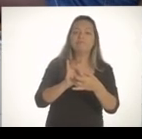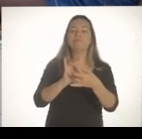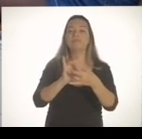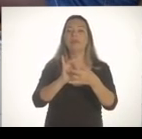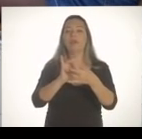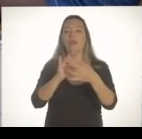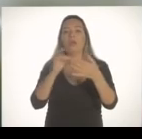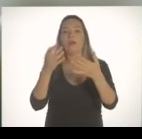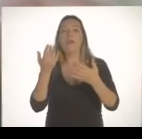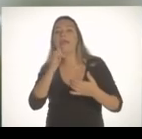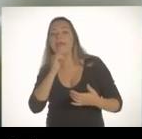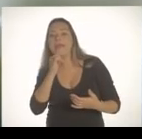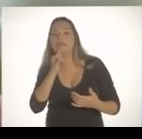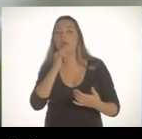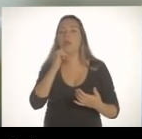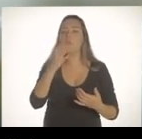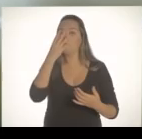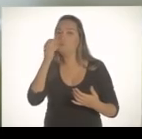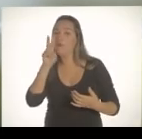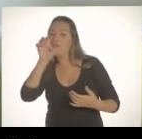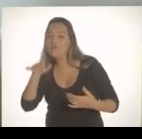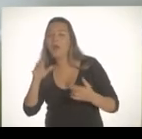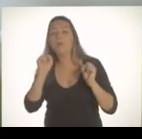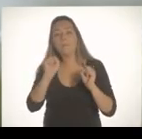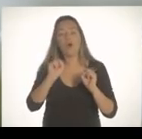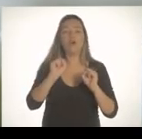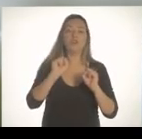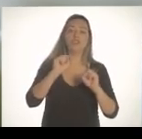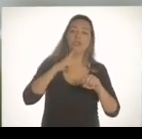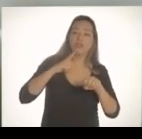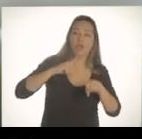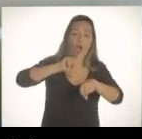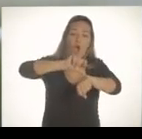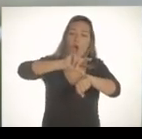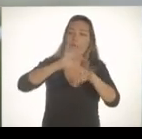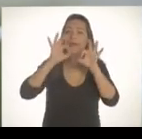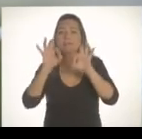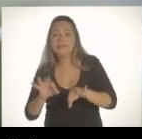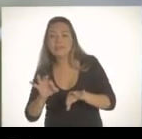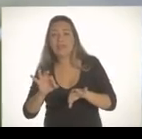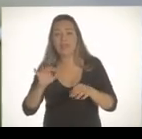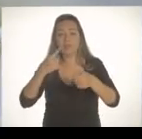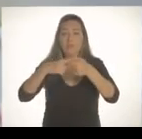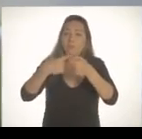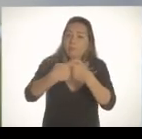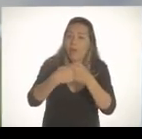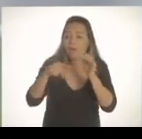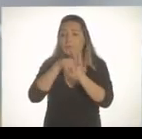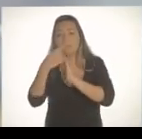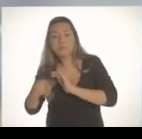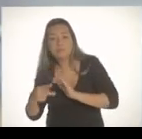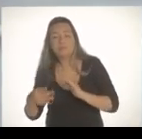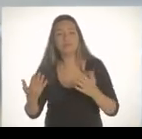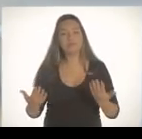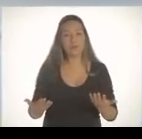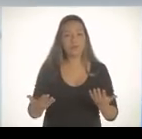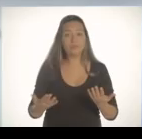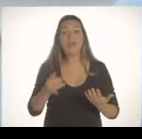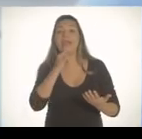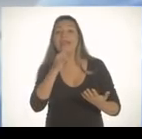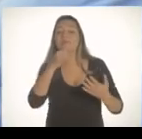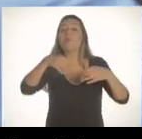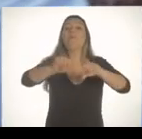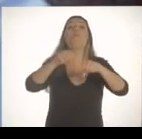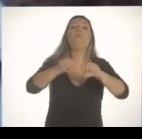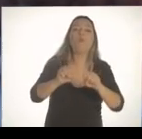concorrer com o ônibus, mas ela pode integrar. Você pode fazer as vãs funcionarem em determinados horários, em determinados bairros, em determinadas linhas, ou onde